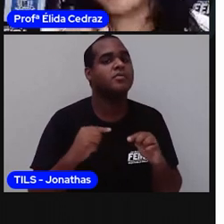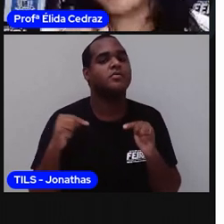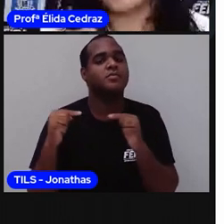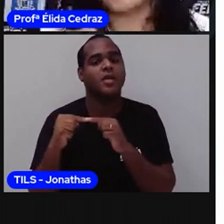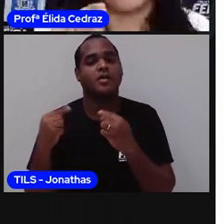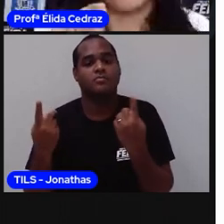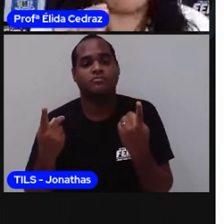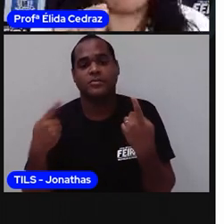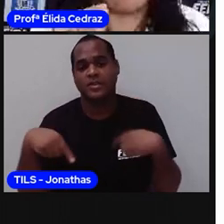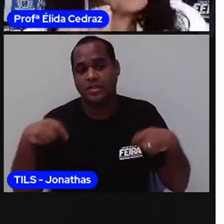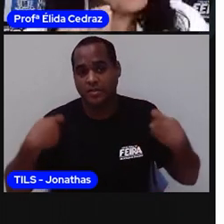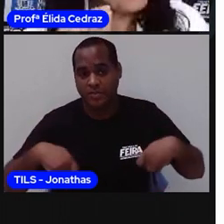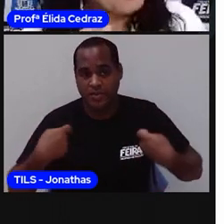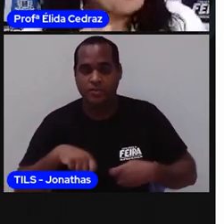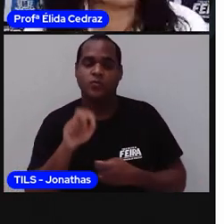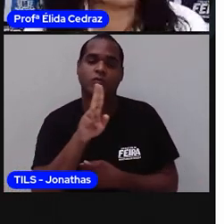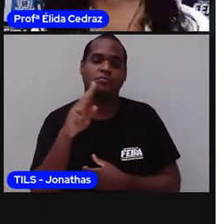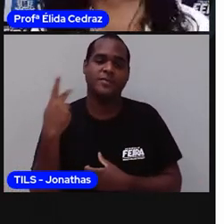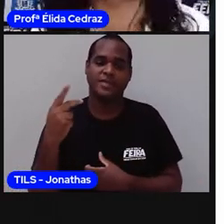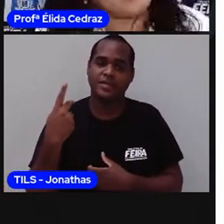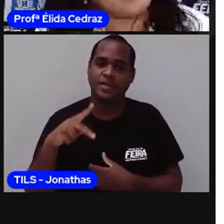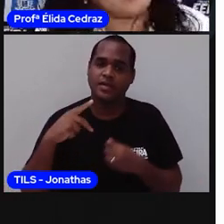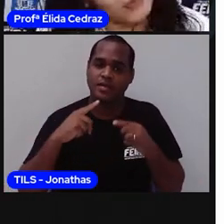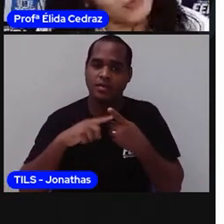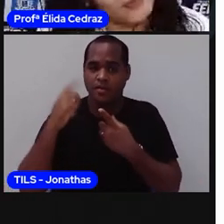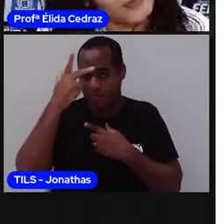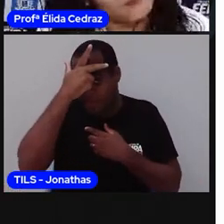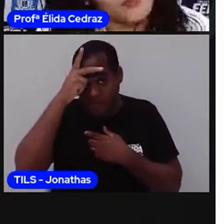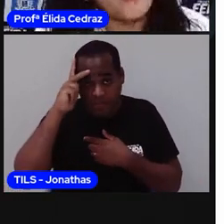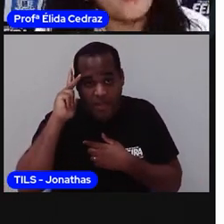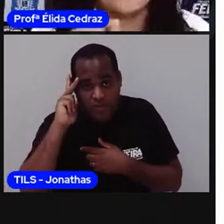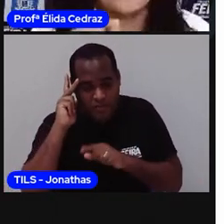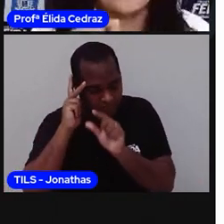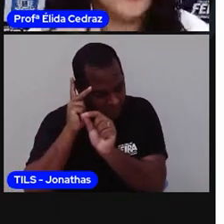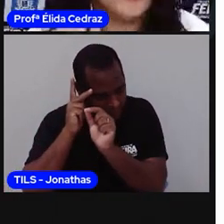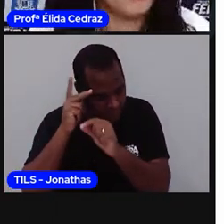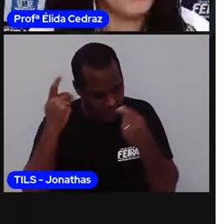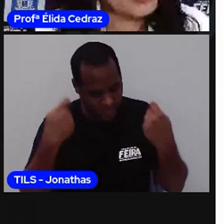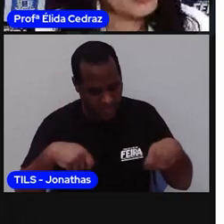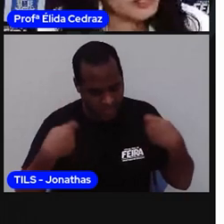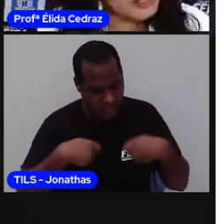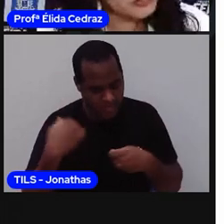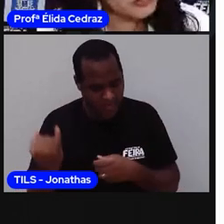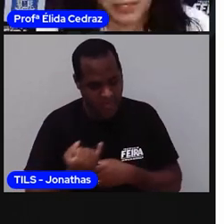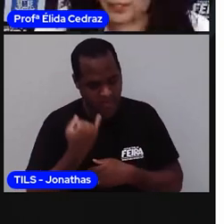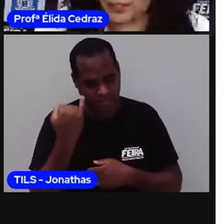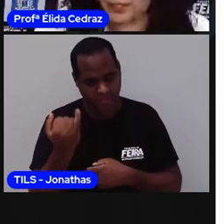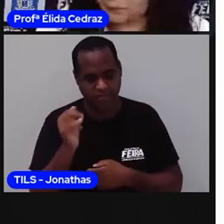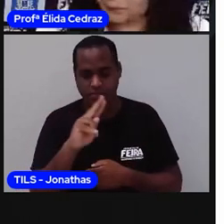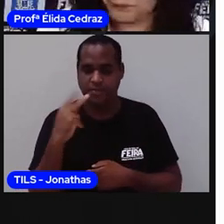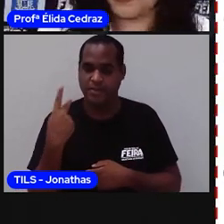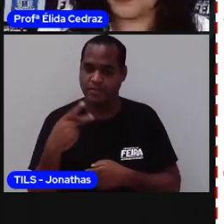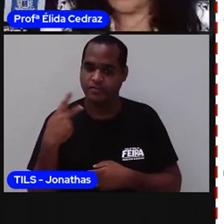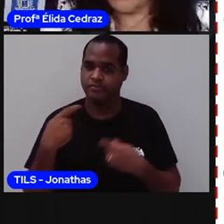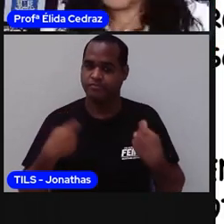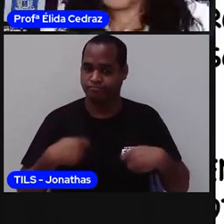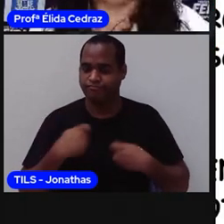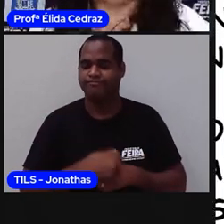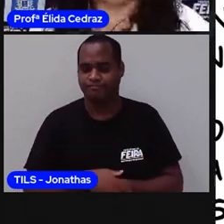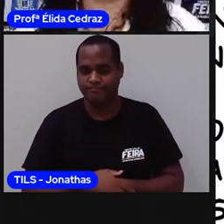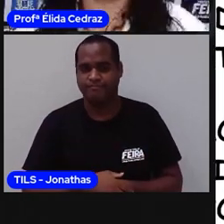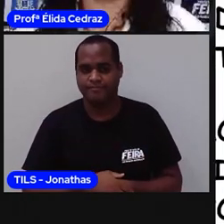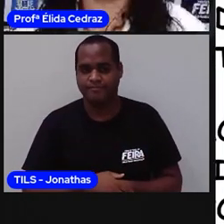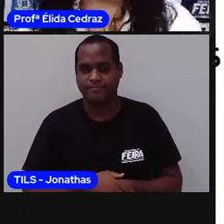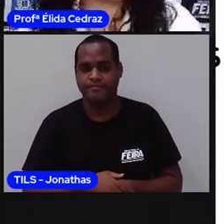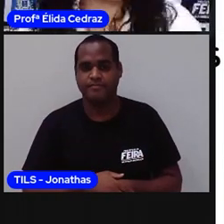preciso colocar o nome da pessoa. Porque é o nome que nos identifica. Vamos lá.